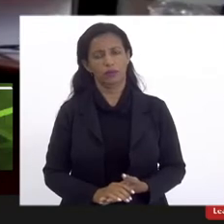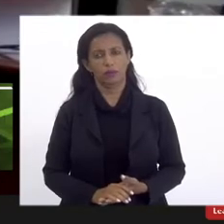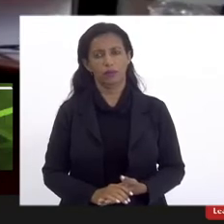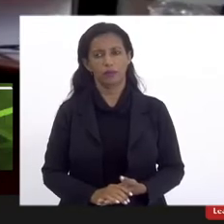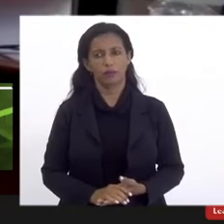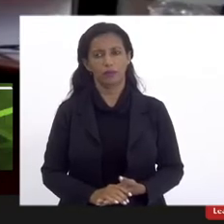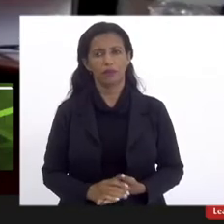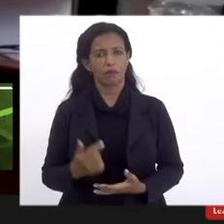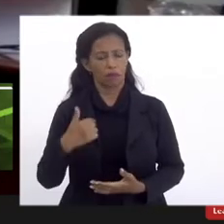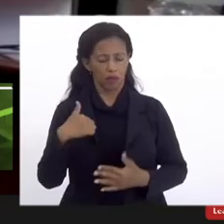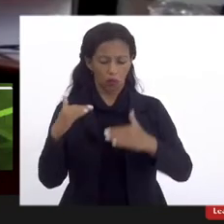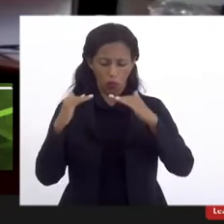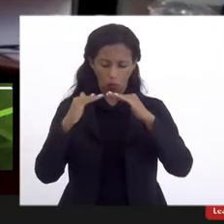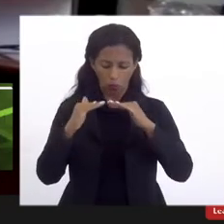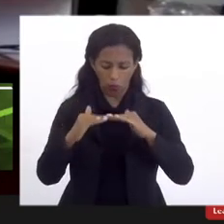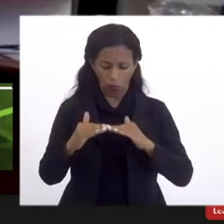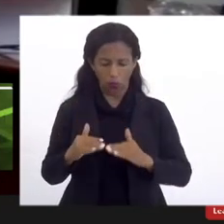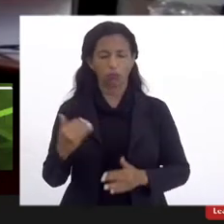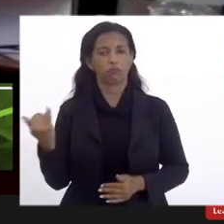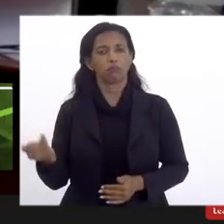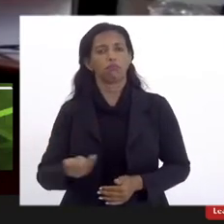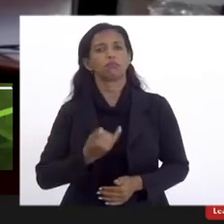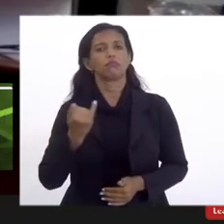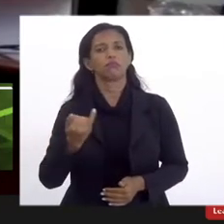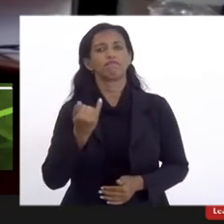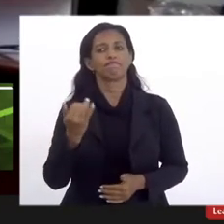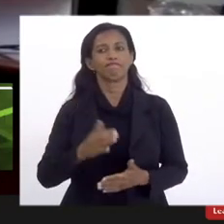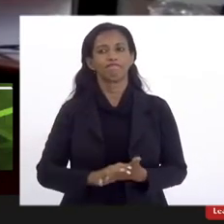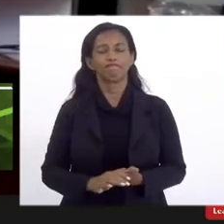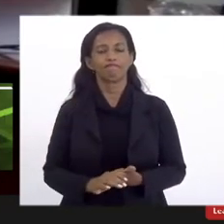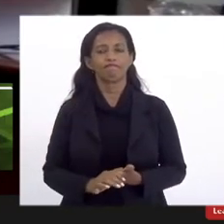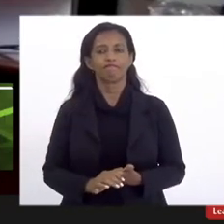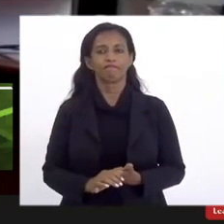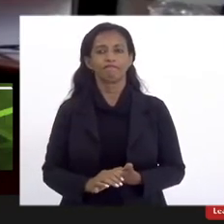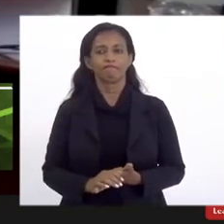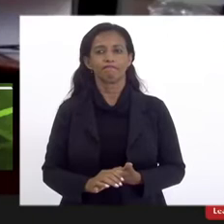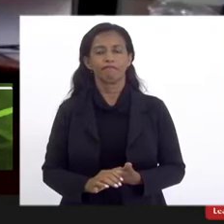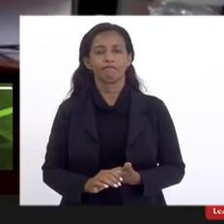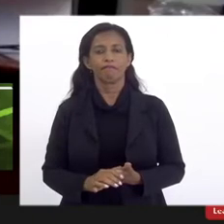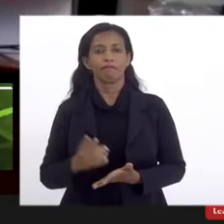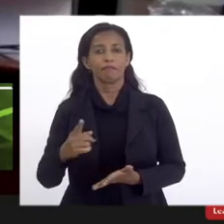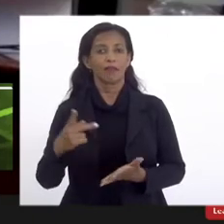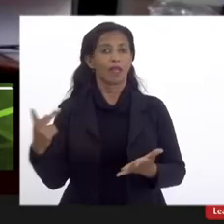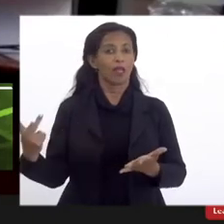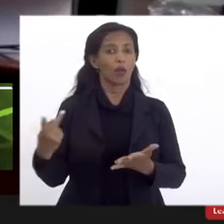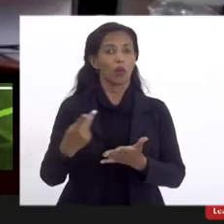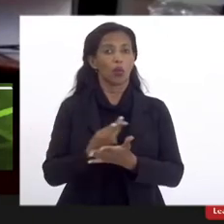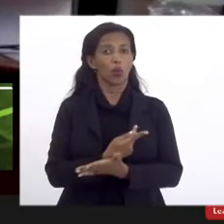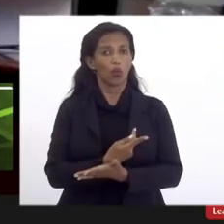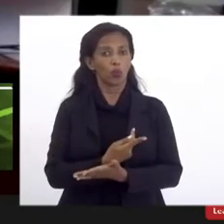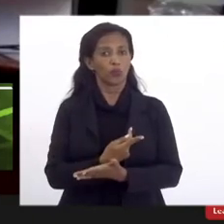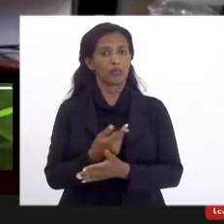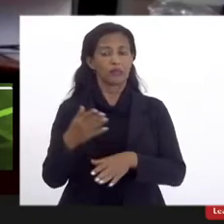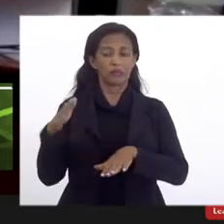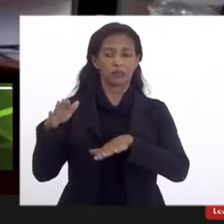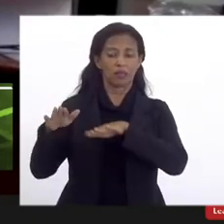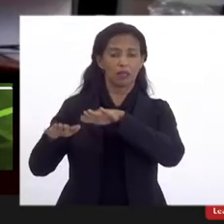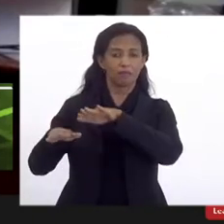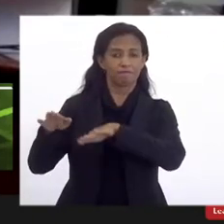eu concordo que é muito importante, isso aqui foi realçado, que ocorra essa equivalência funcional,